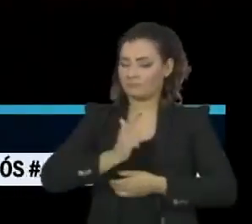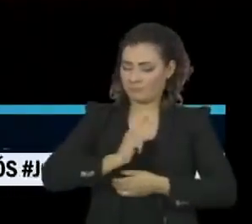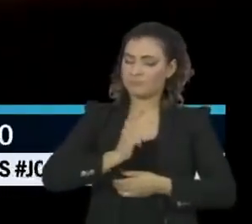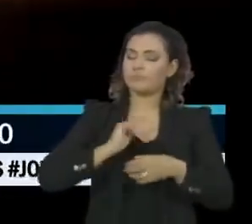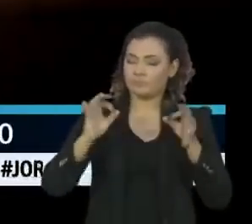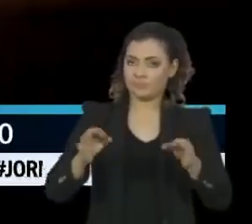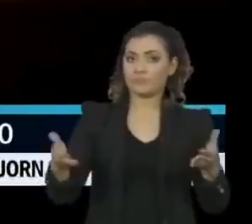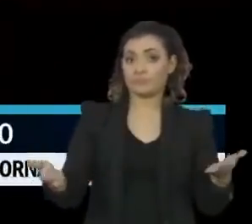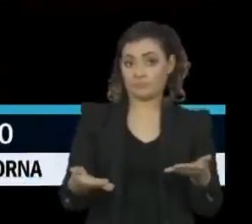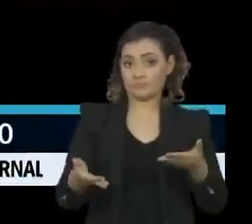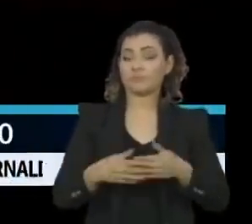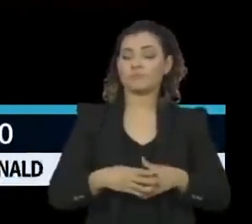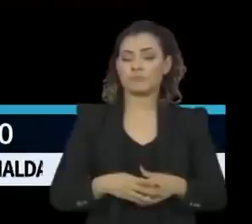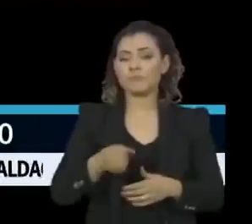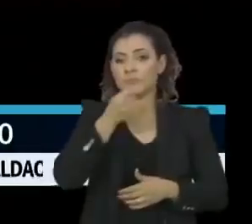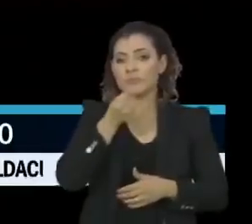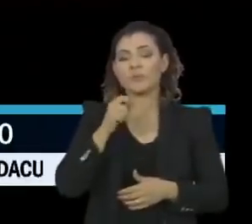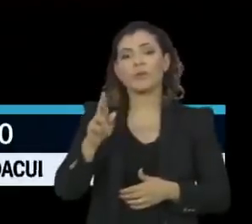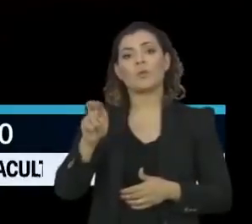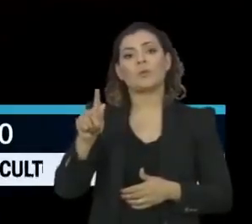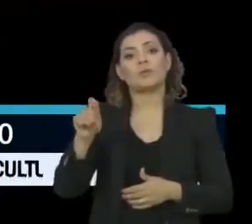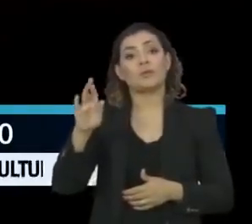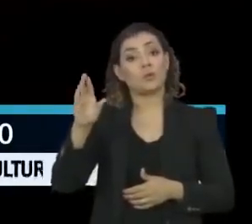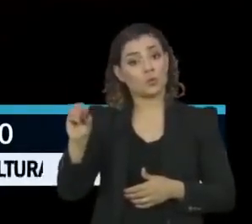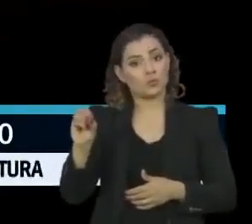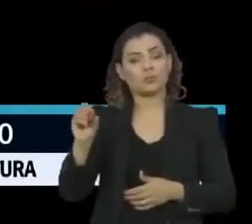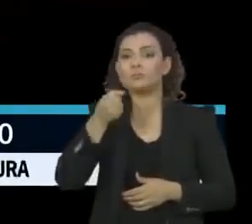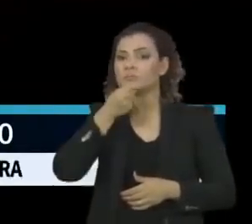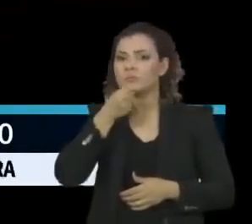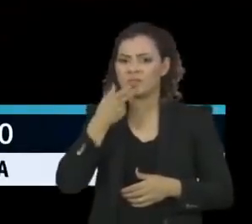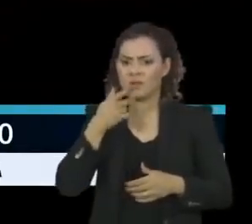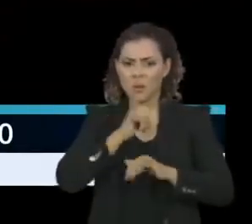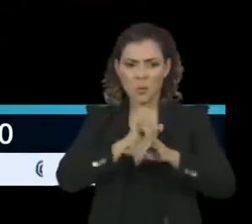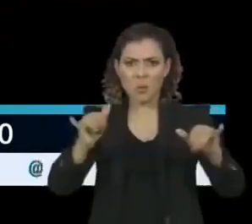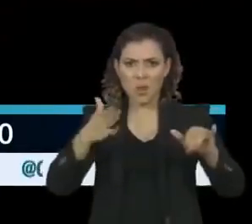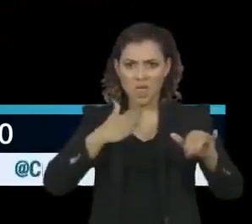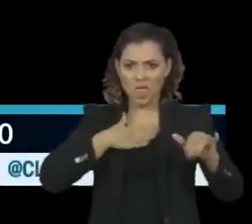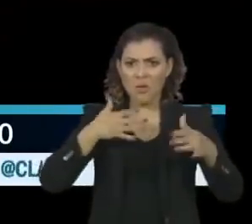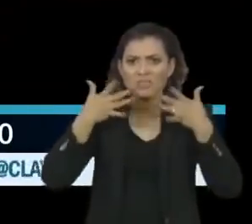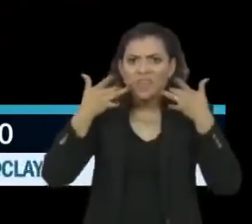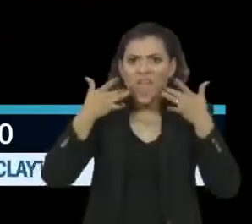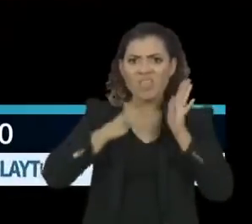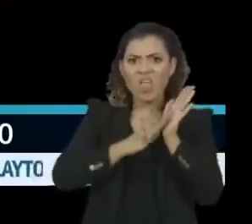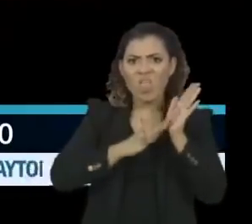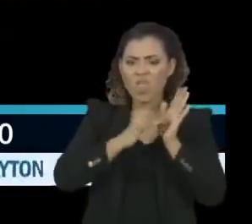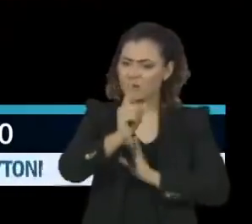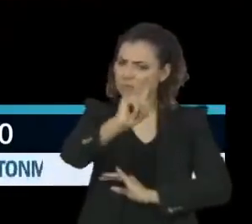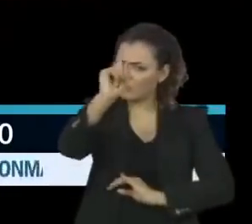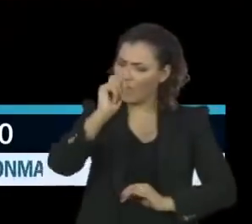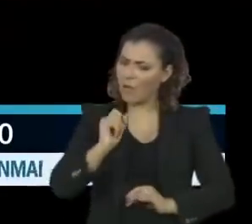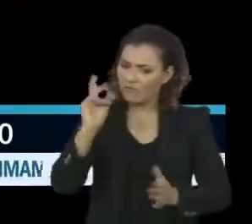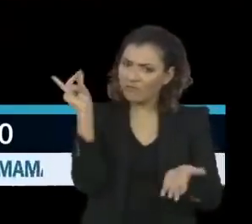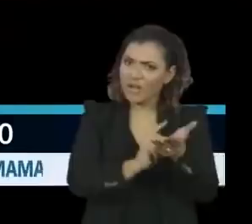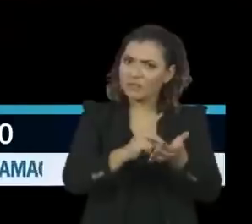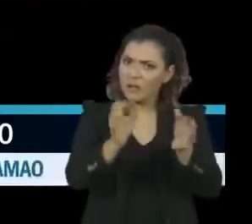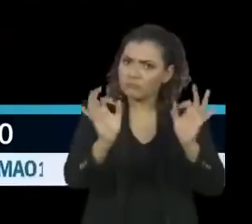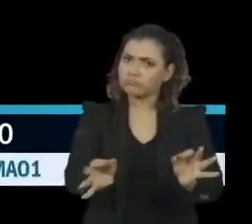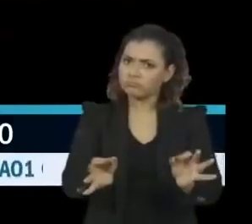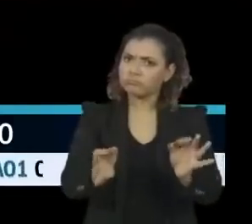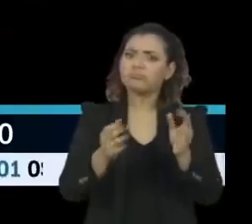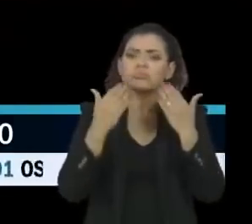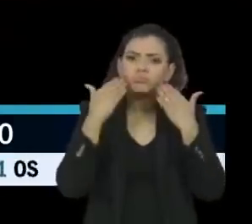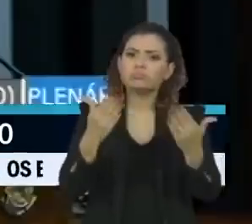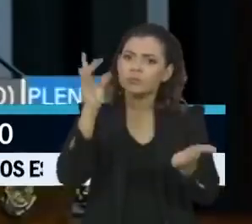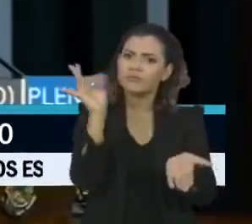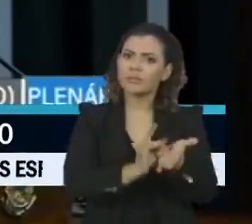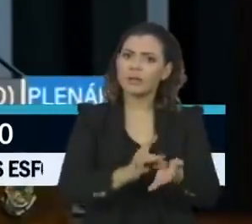entrevista ao repórter Rodrigo Psitelli e negou ter feito teatro na conversa com o presidente da República. Vamos